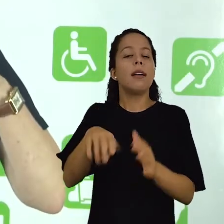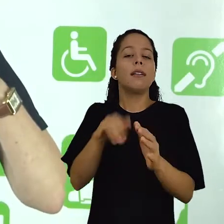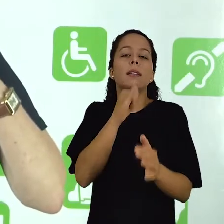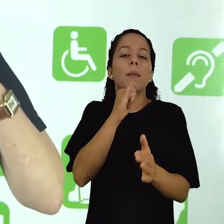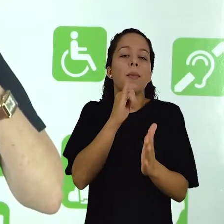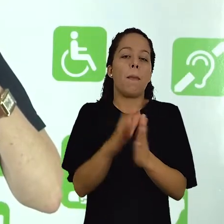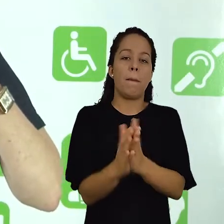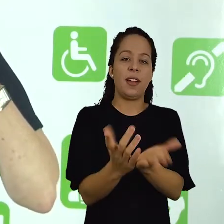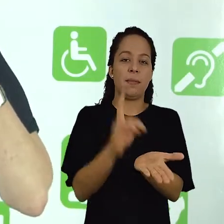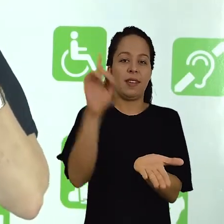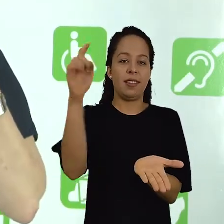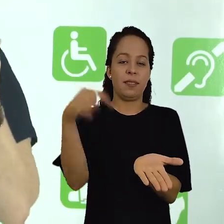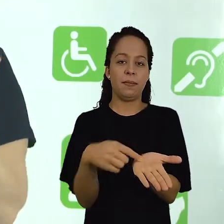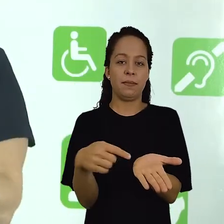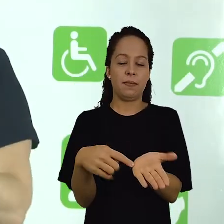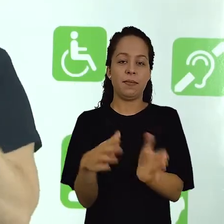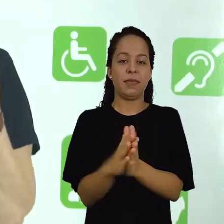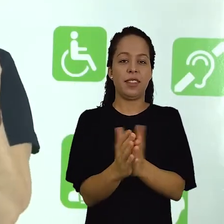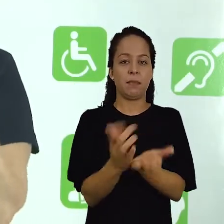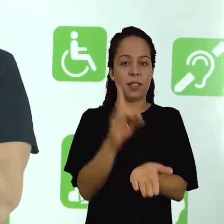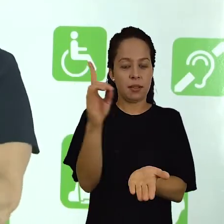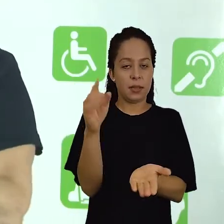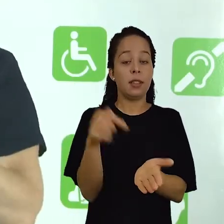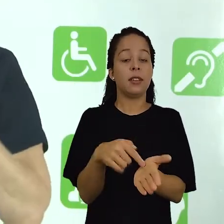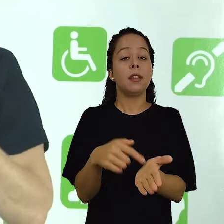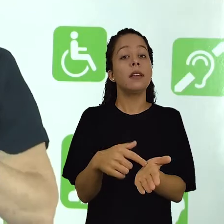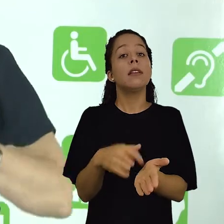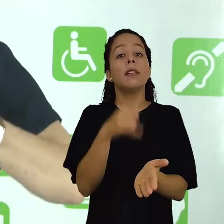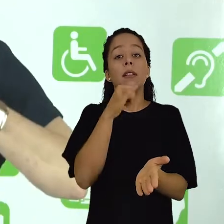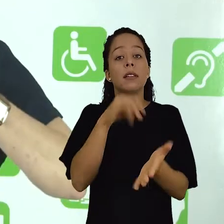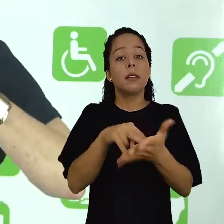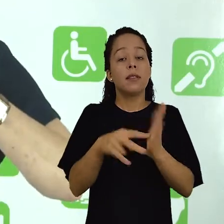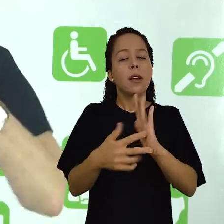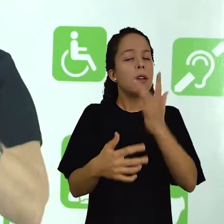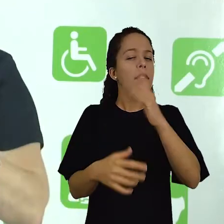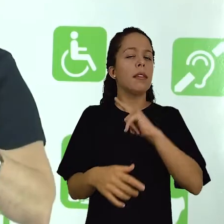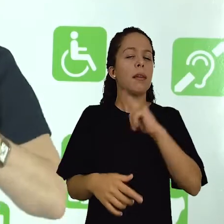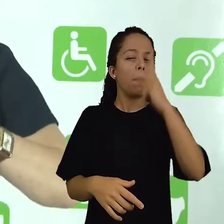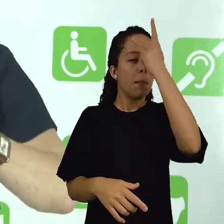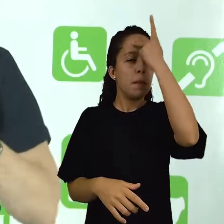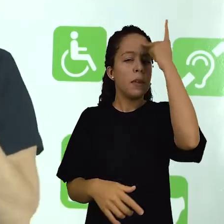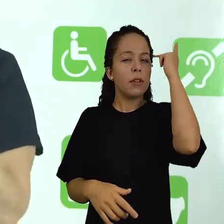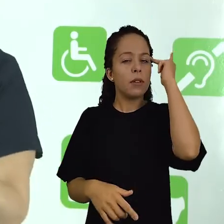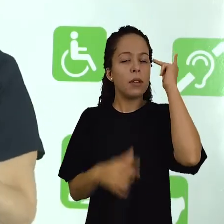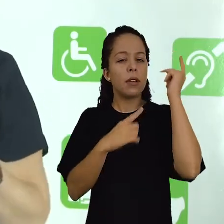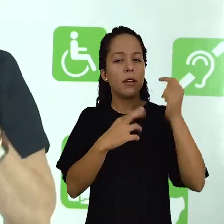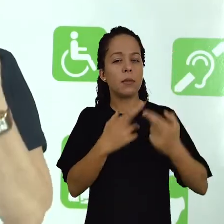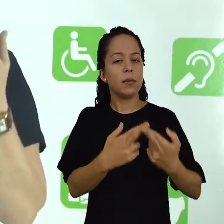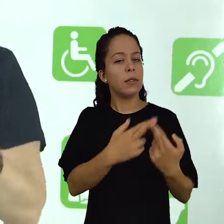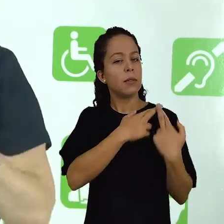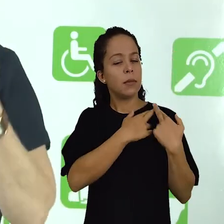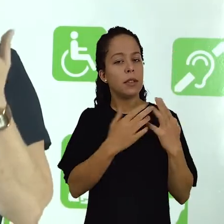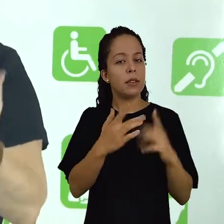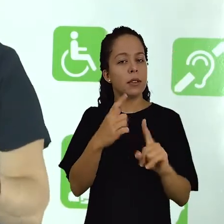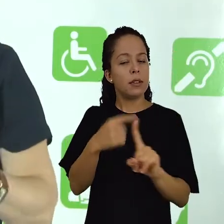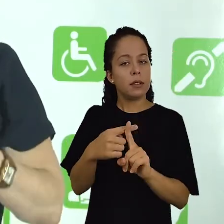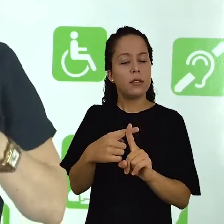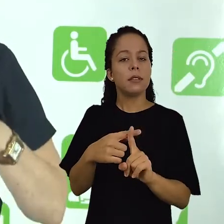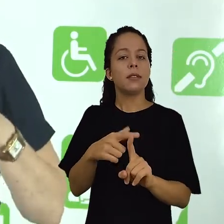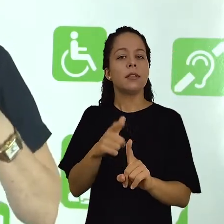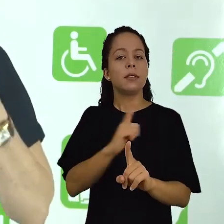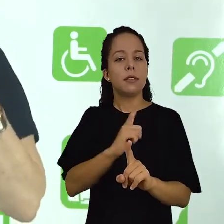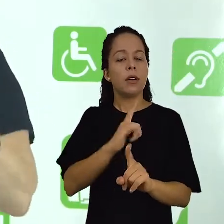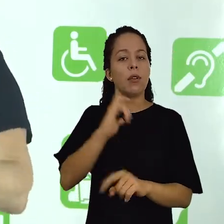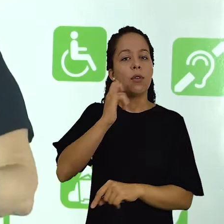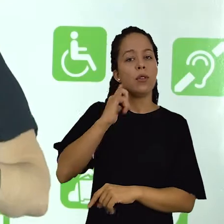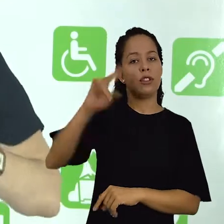de pessoas responsáveis por fatos ligados à igreja são transmitidos